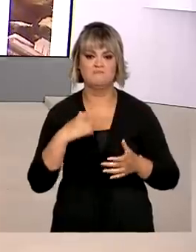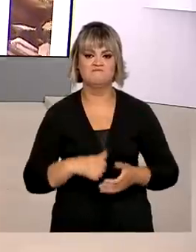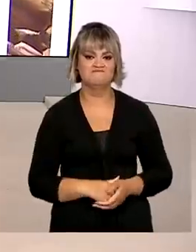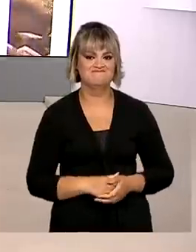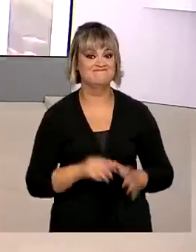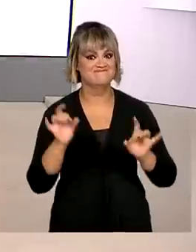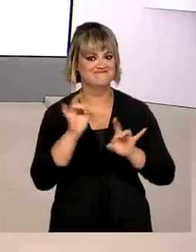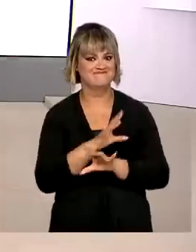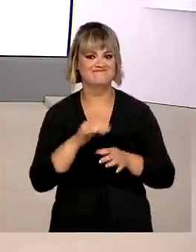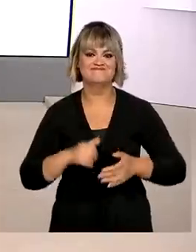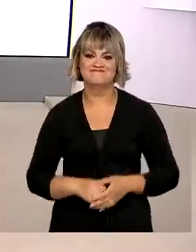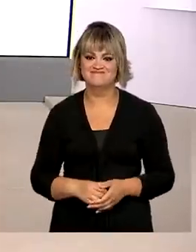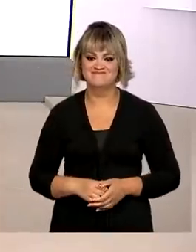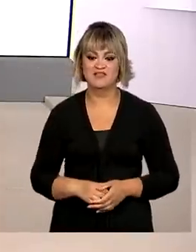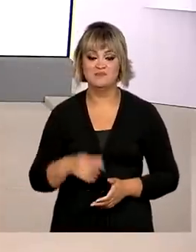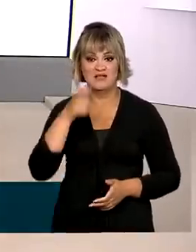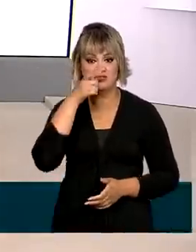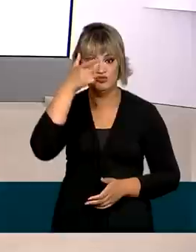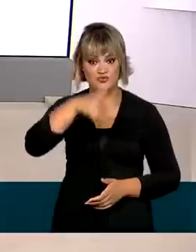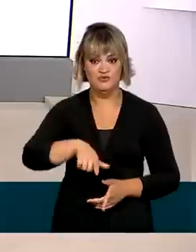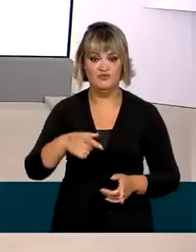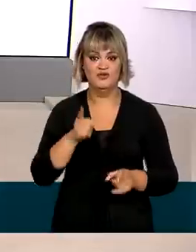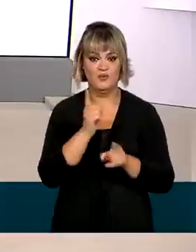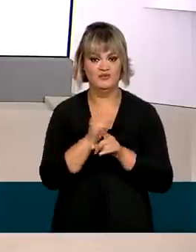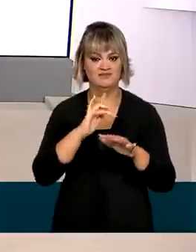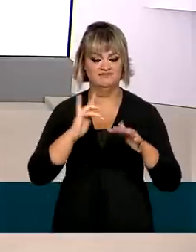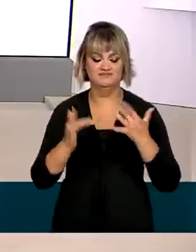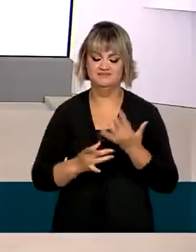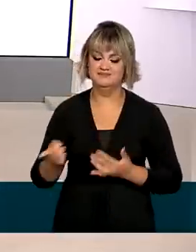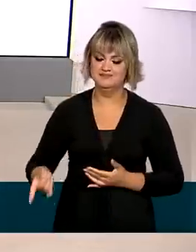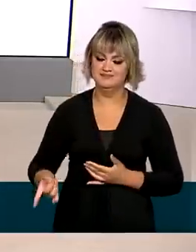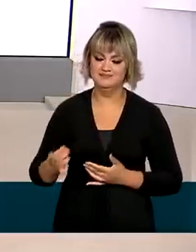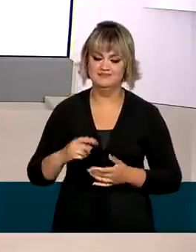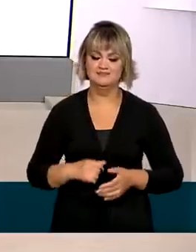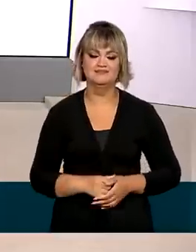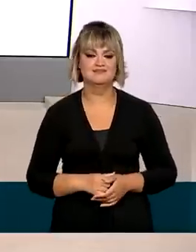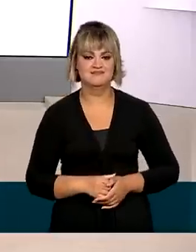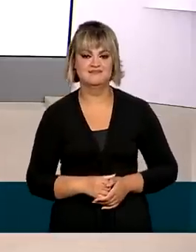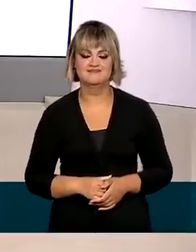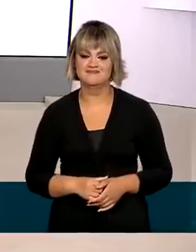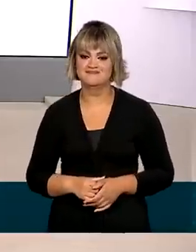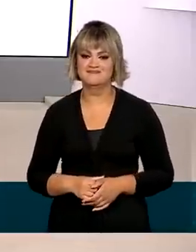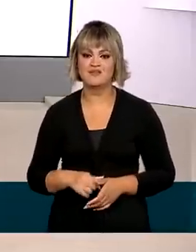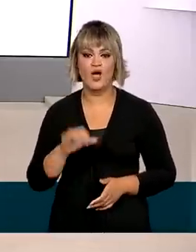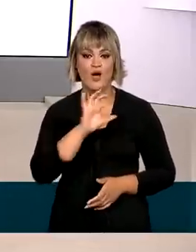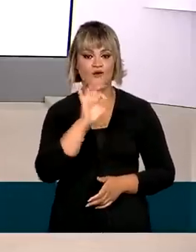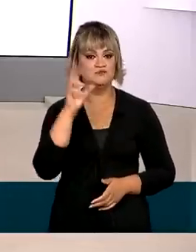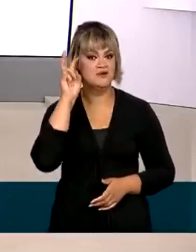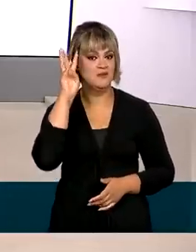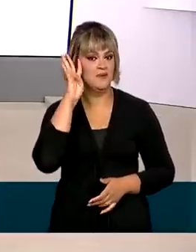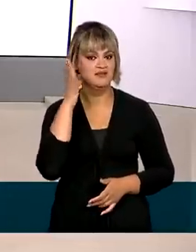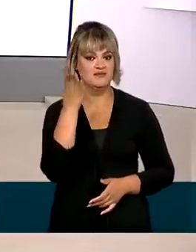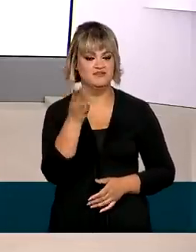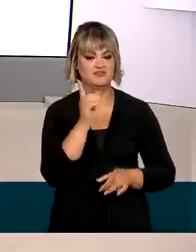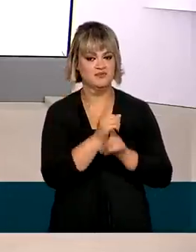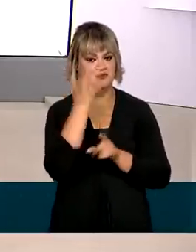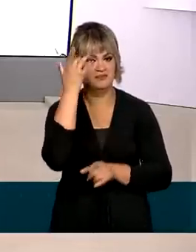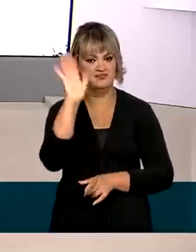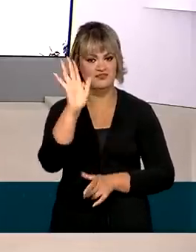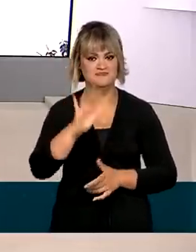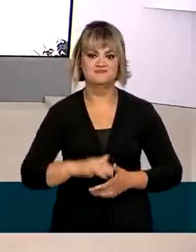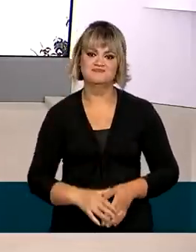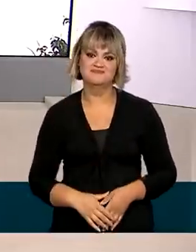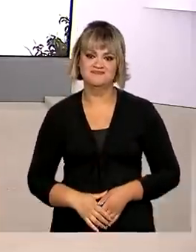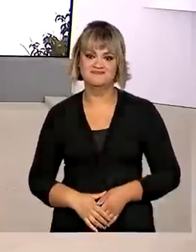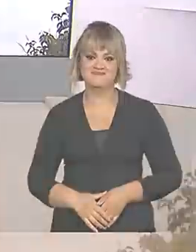E a gente fica por aqui para rever as reportagens. Acesse as redes sociais da TV Brasil. Uma ótima quarta-feira para você. Tchau, até